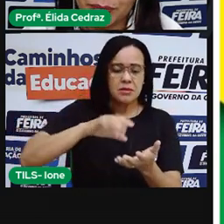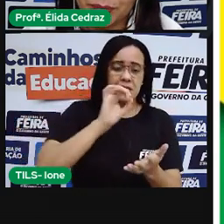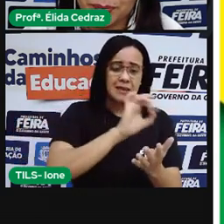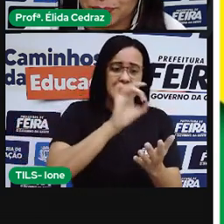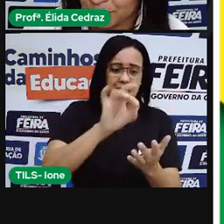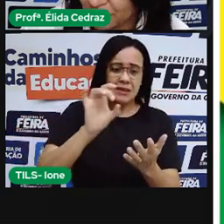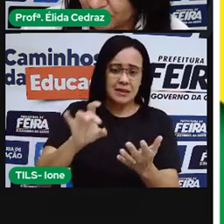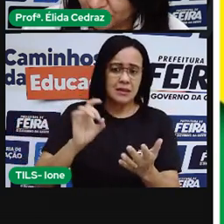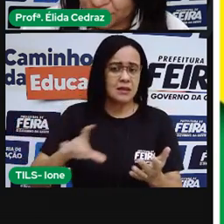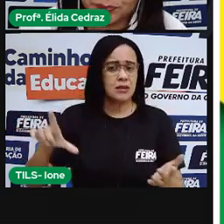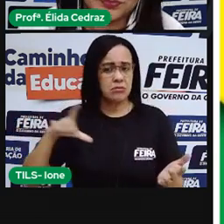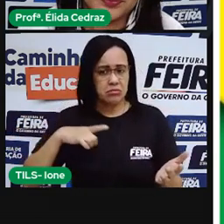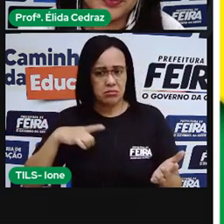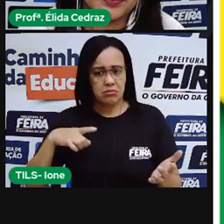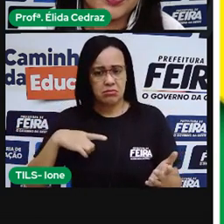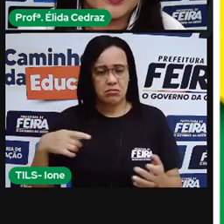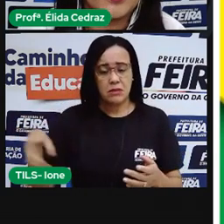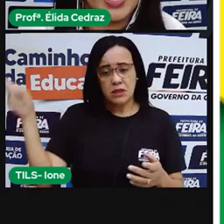Santo.